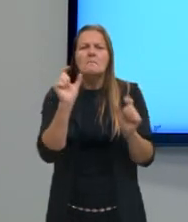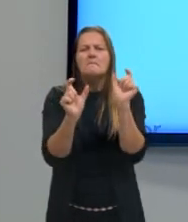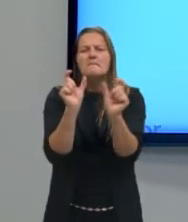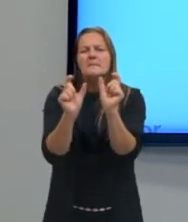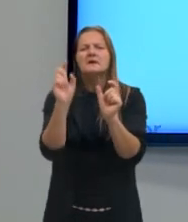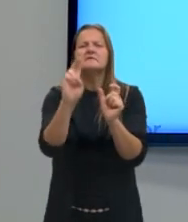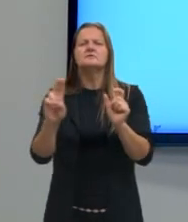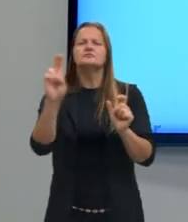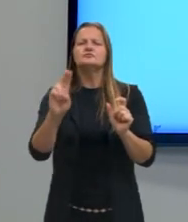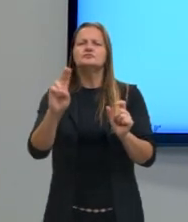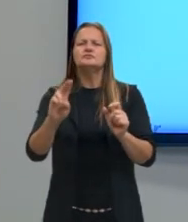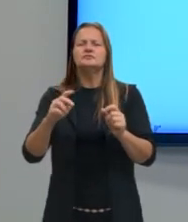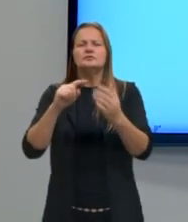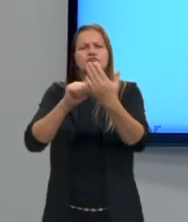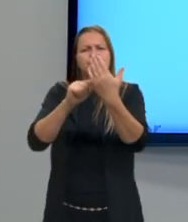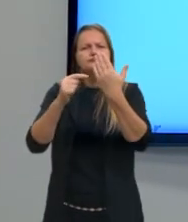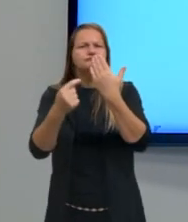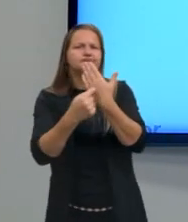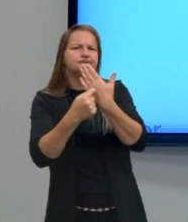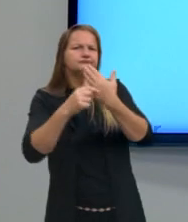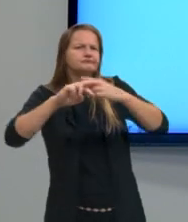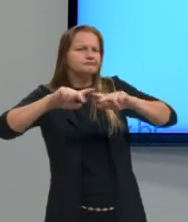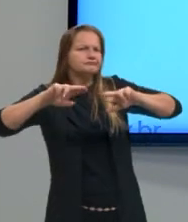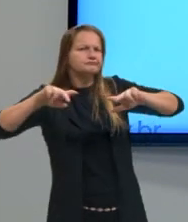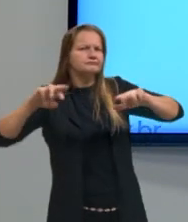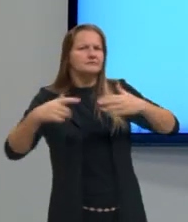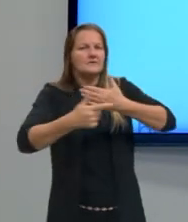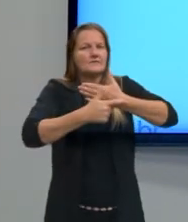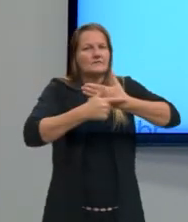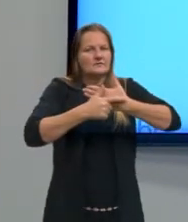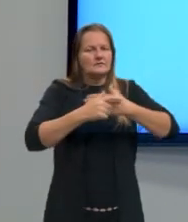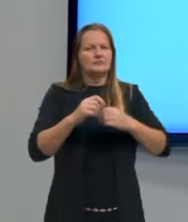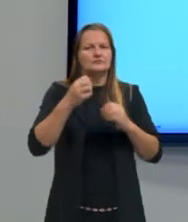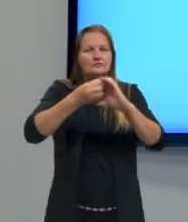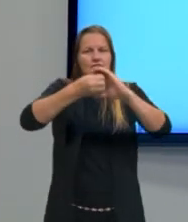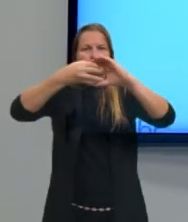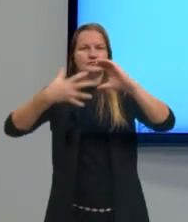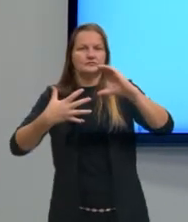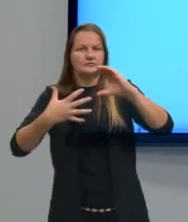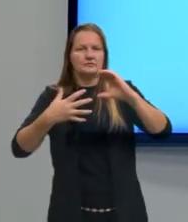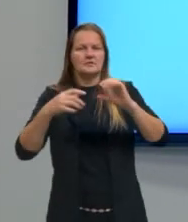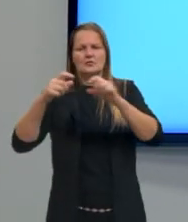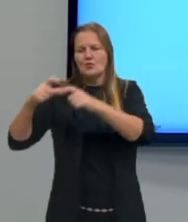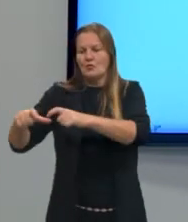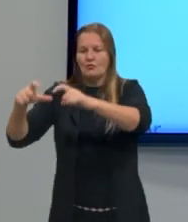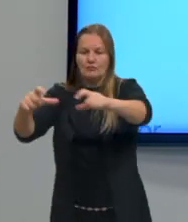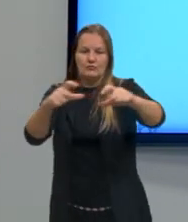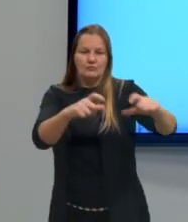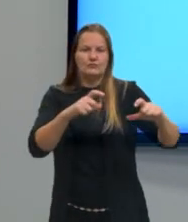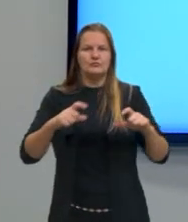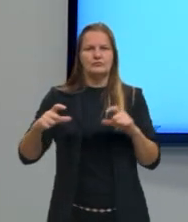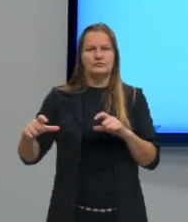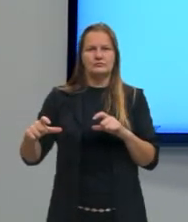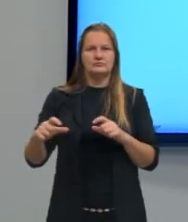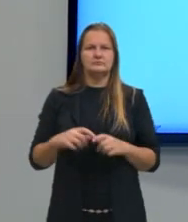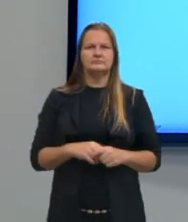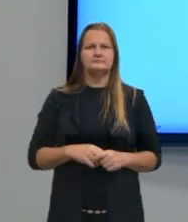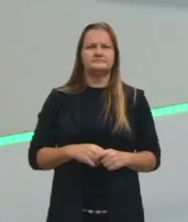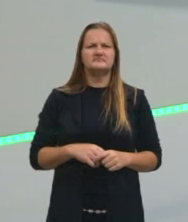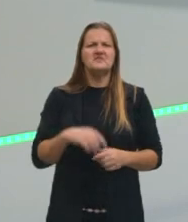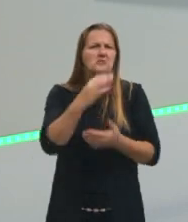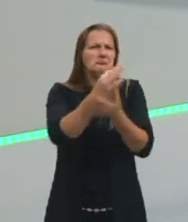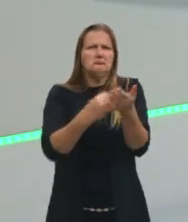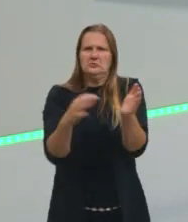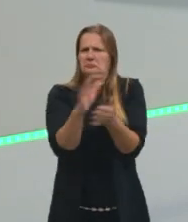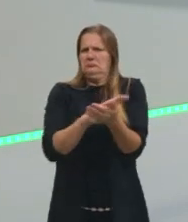palavras com sentidos diferentes caracteriza a diversidade geográfica. Primeiro, no texto não